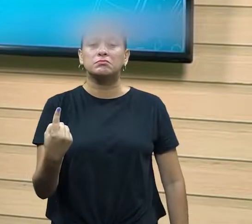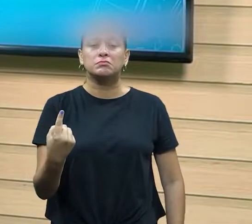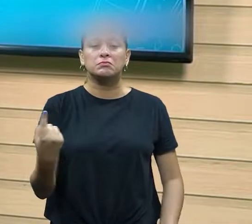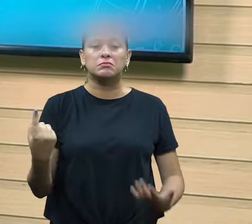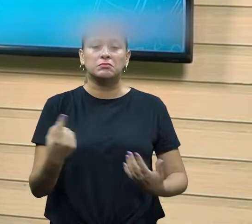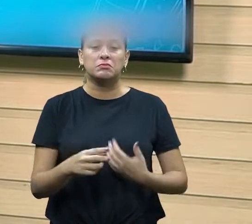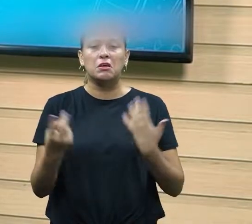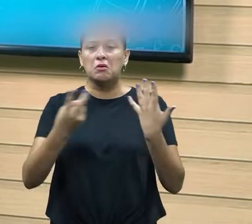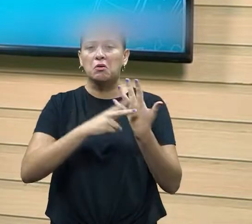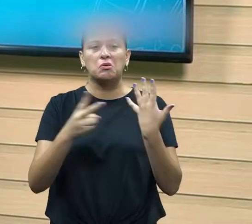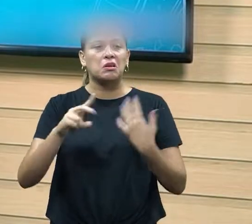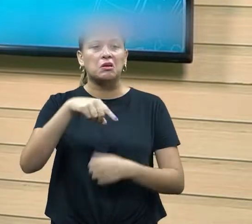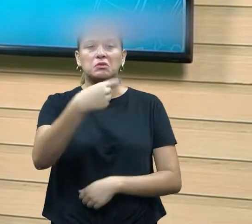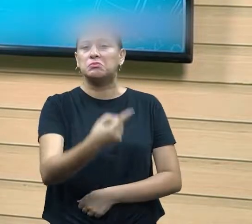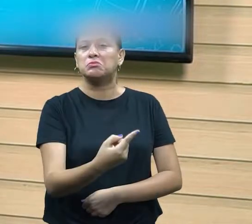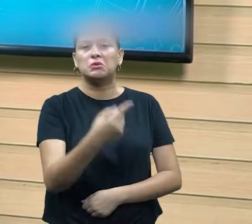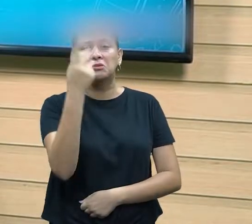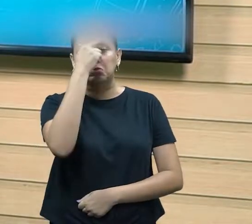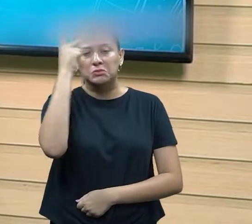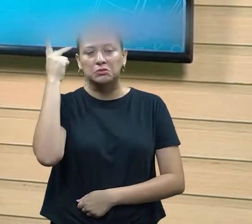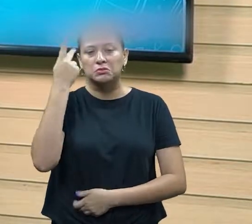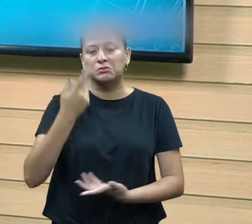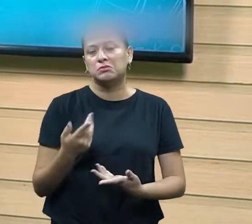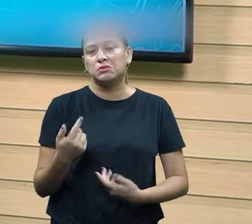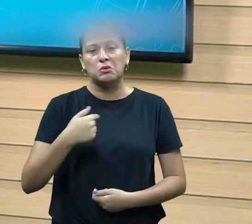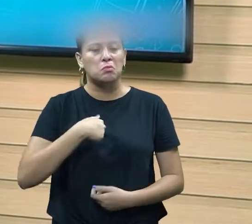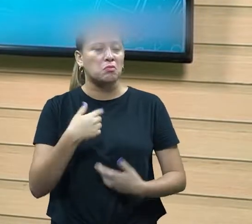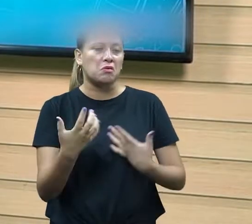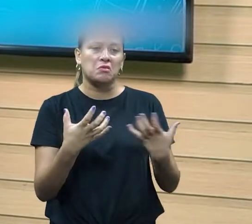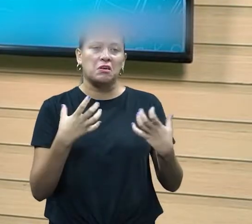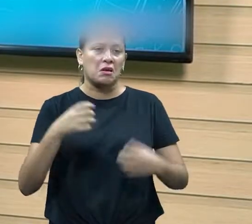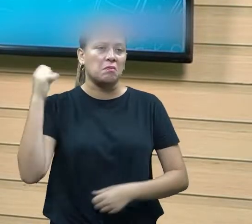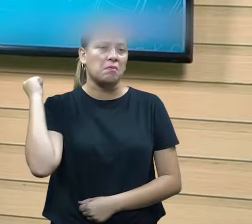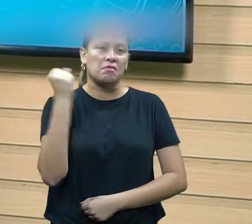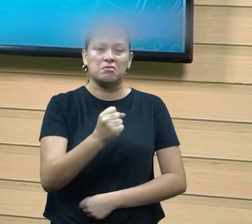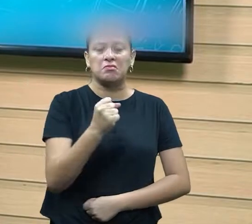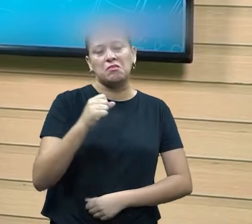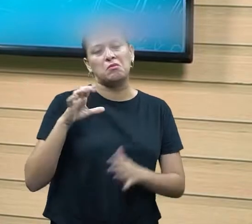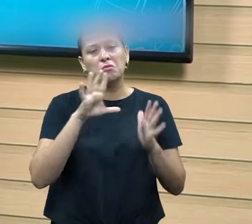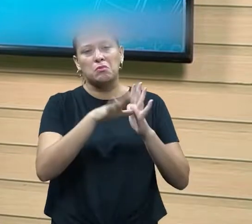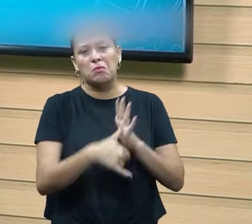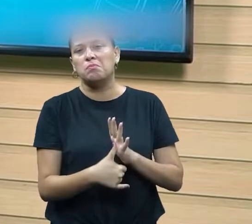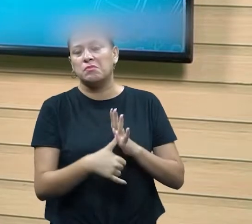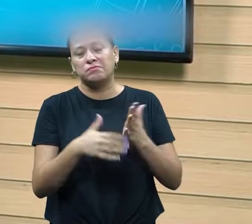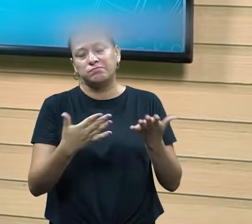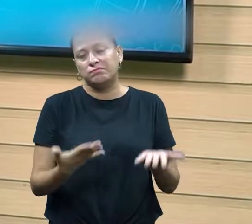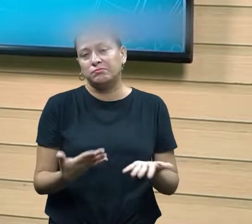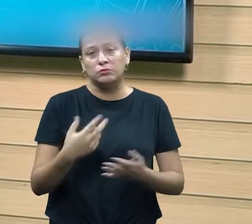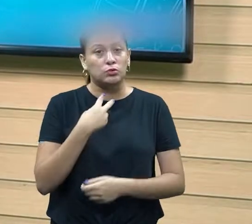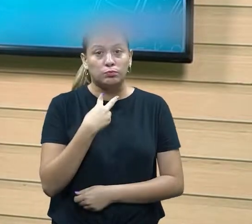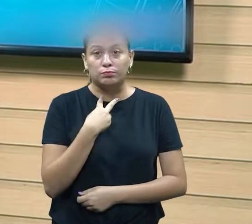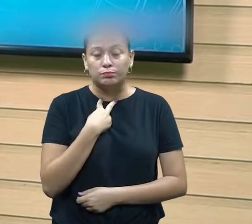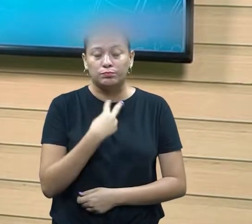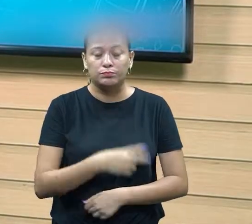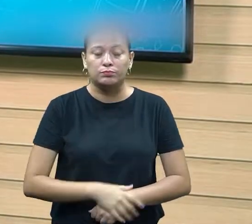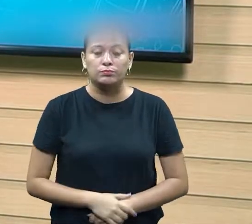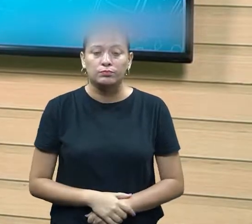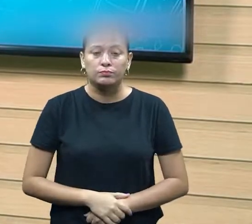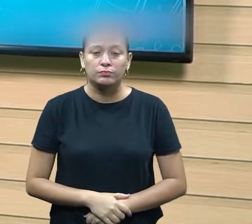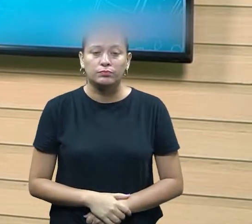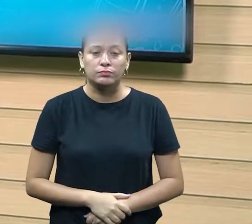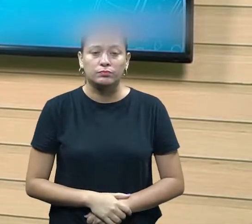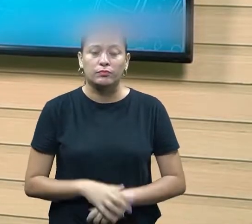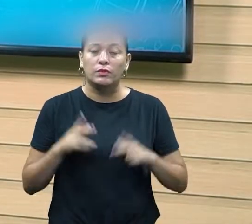prejudicando um outro como se do meu bem entender matando roubando prejudicando o outro esses atos eles